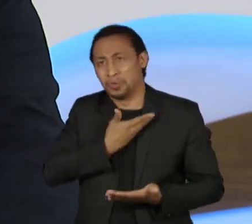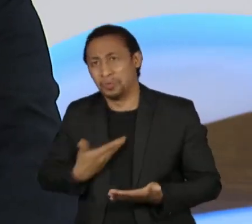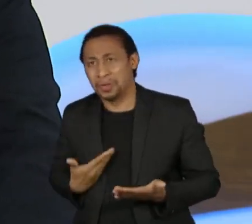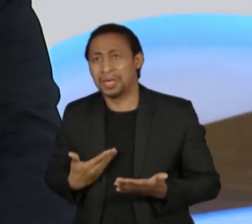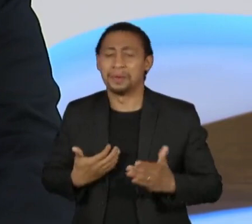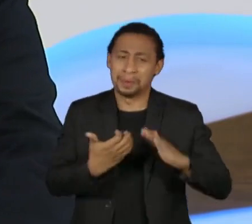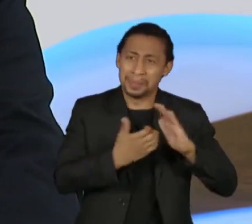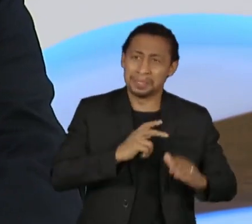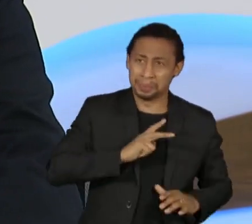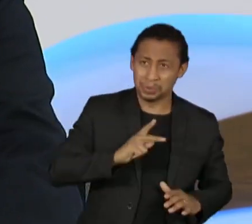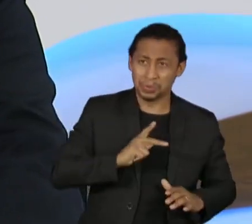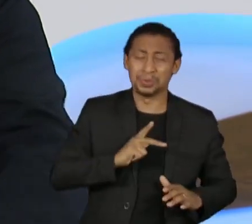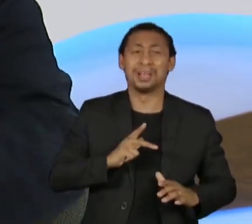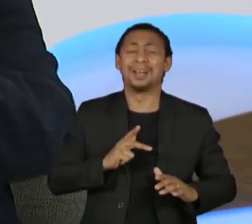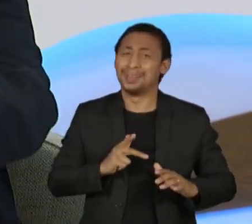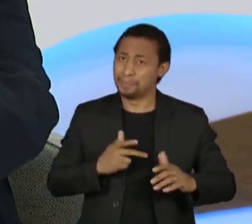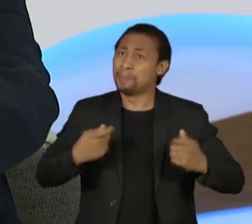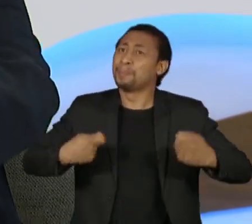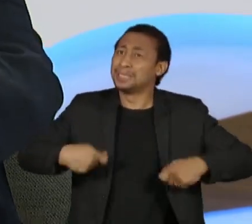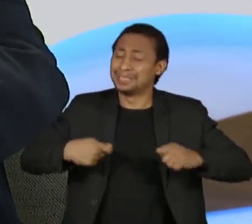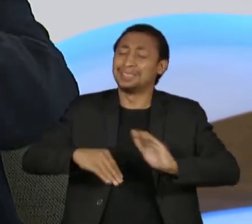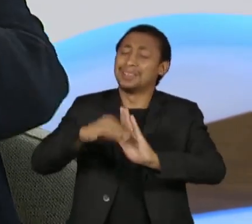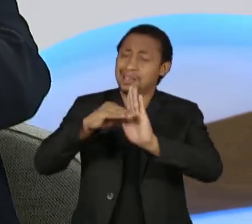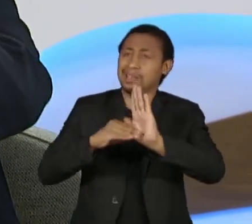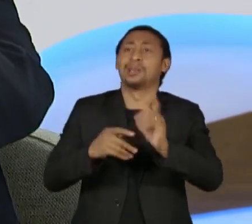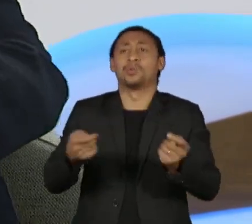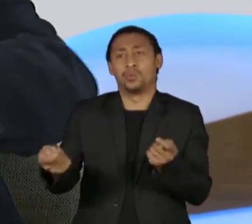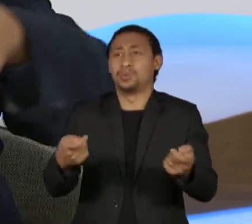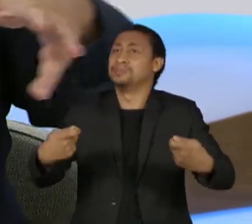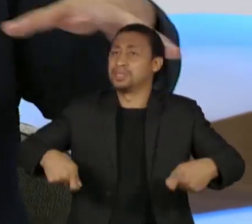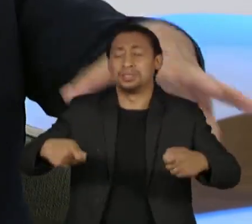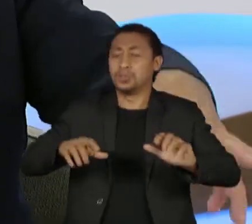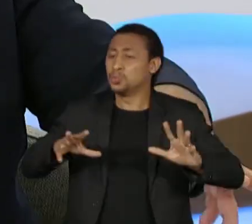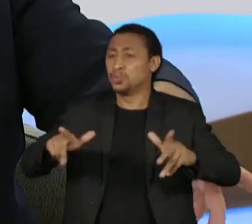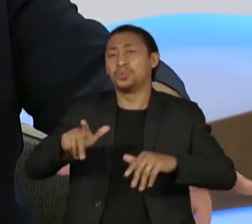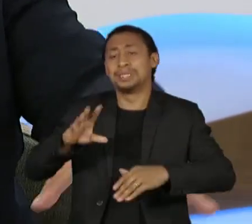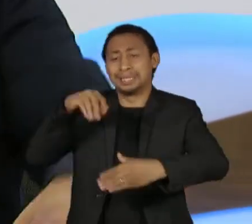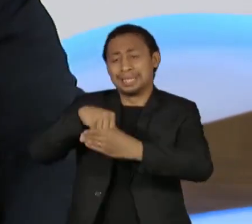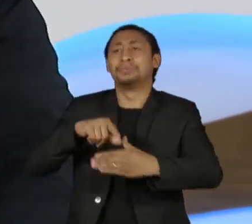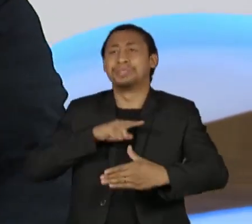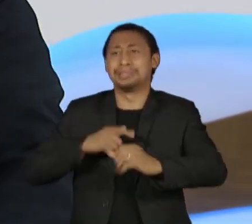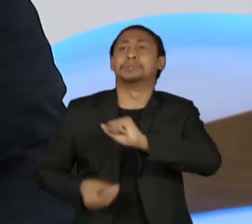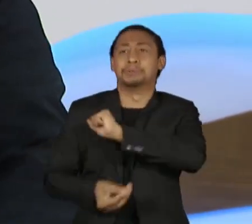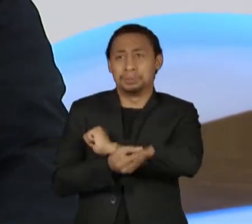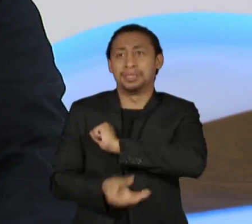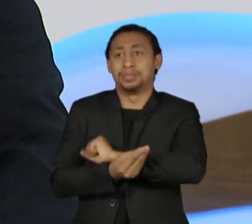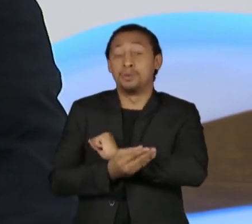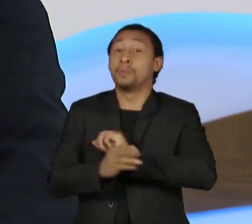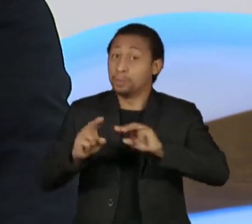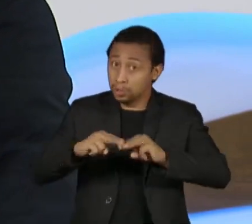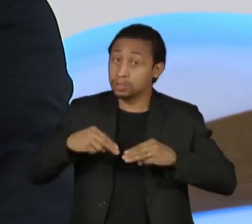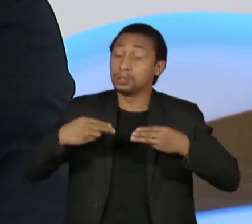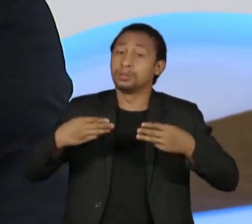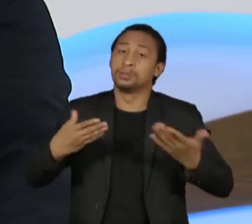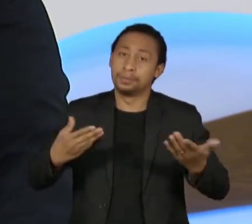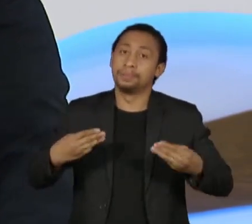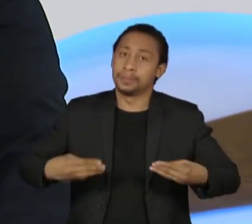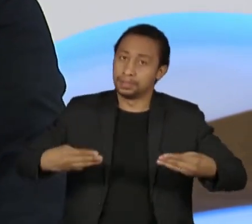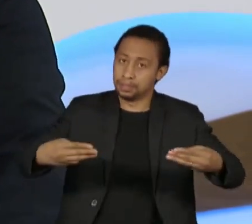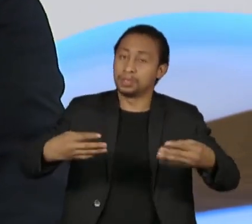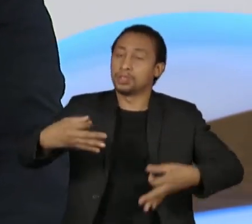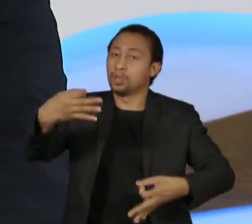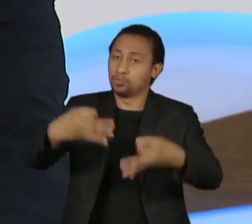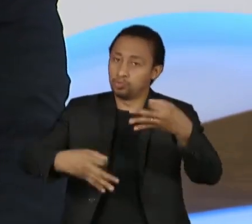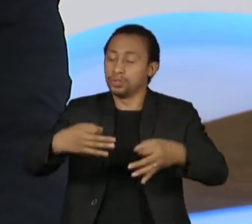precisam de mecanismo de controle. E é isso que o presidente Lula orientou, é isso que o Ministério da Justiça fará, não só na sua própria